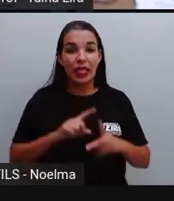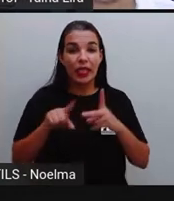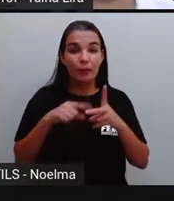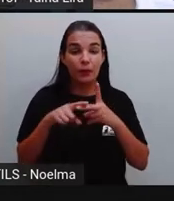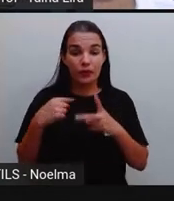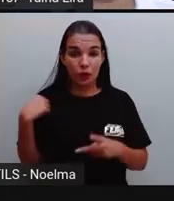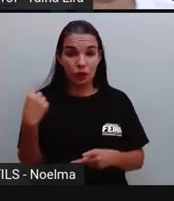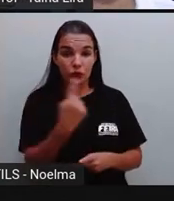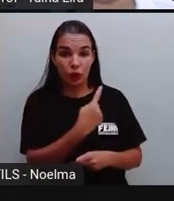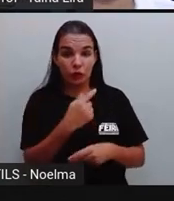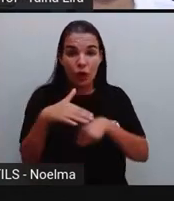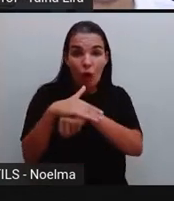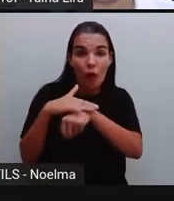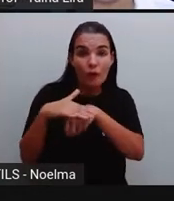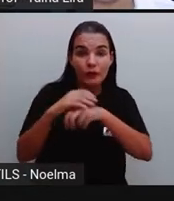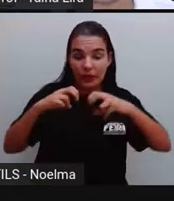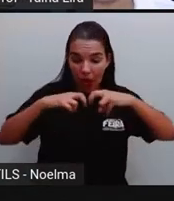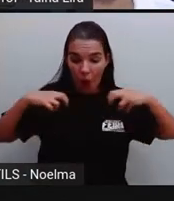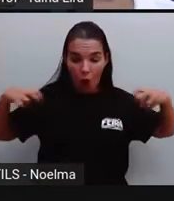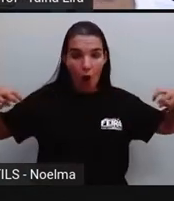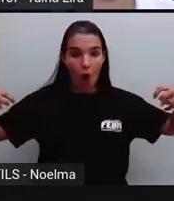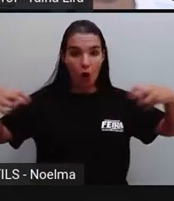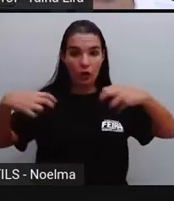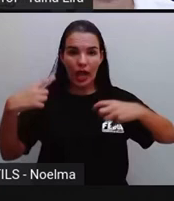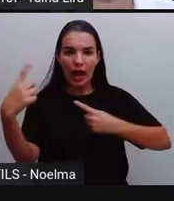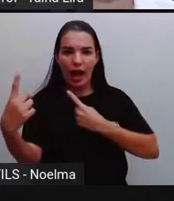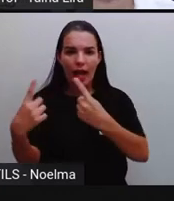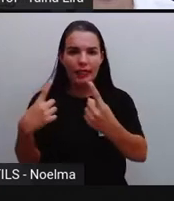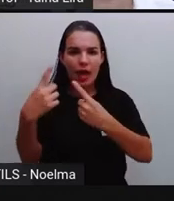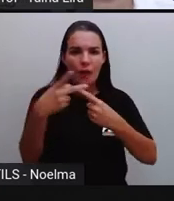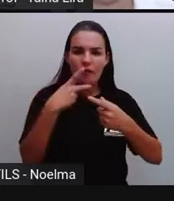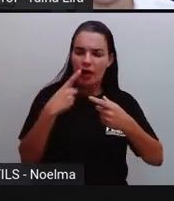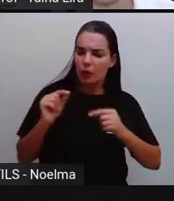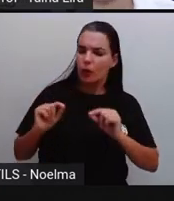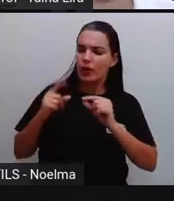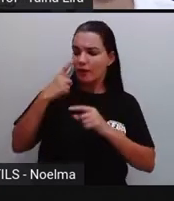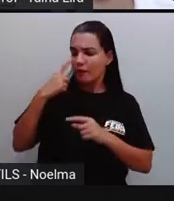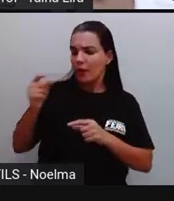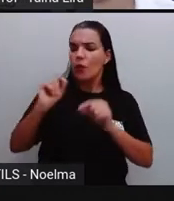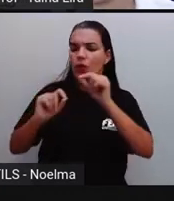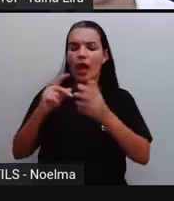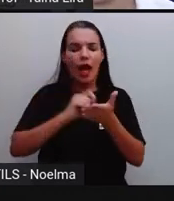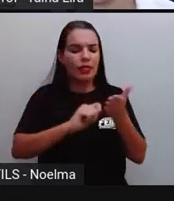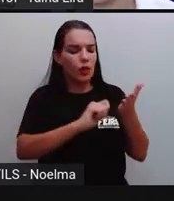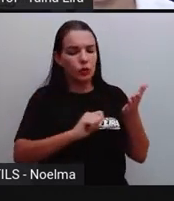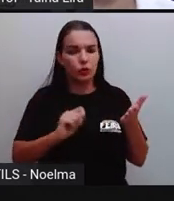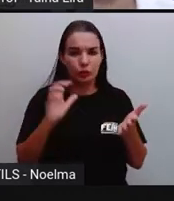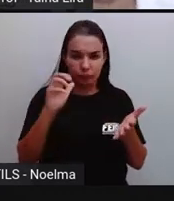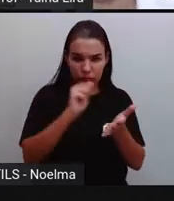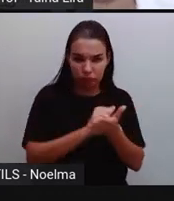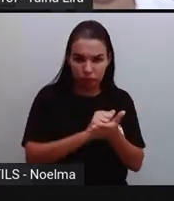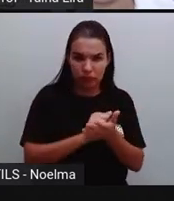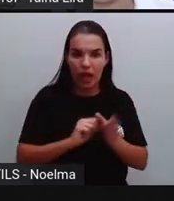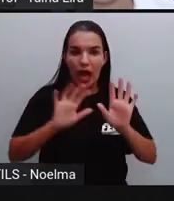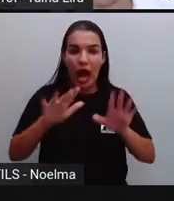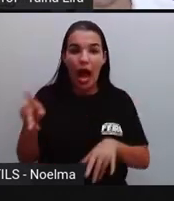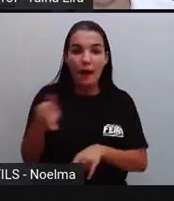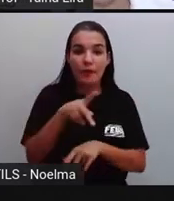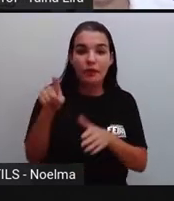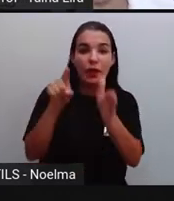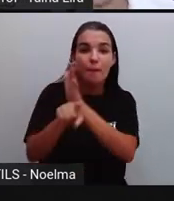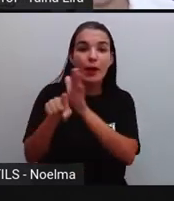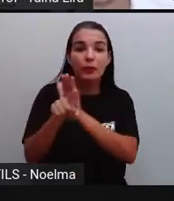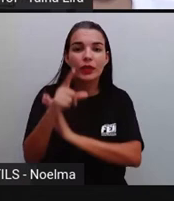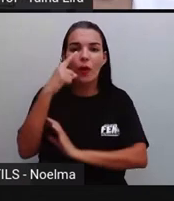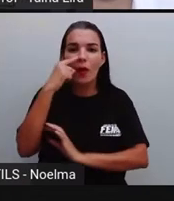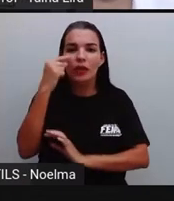Depois, a gente conversa na roda e cada um diz o que viu e o que anotou. A professora pergunta